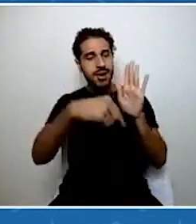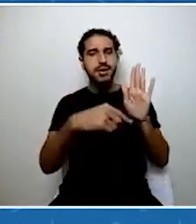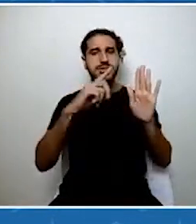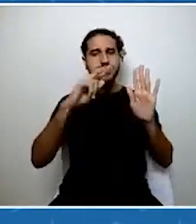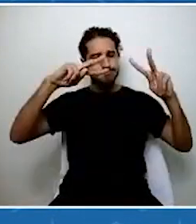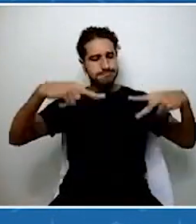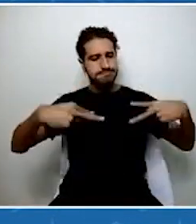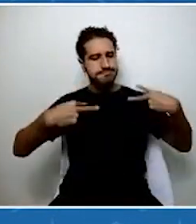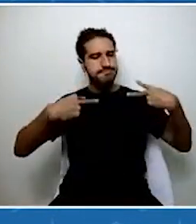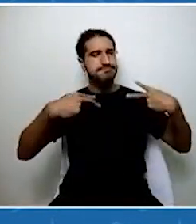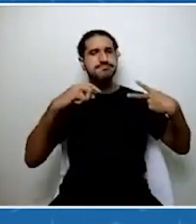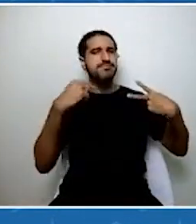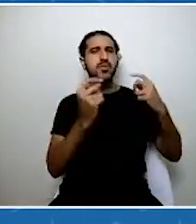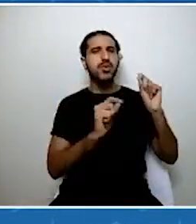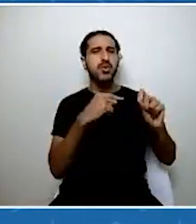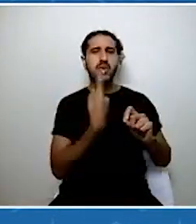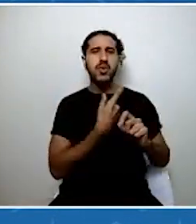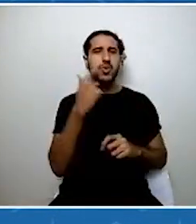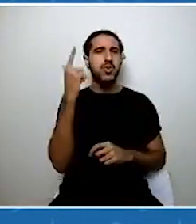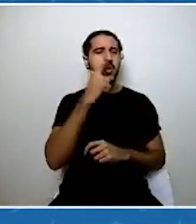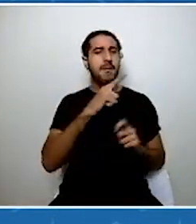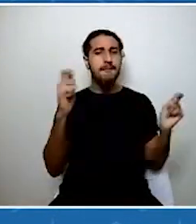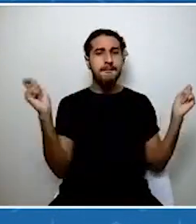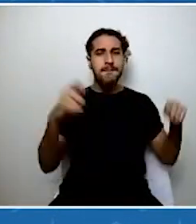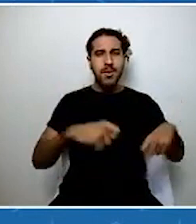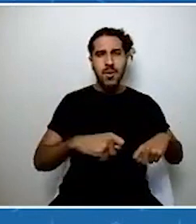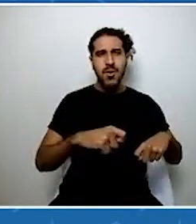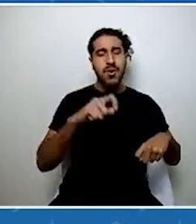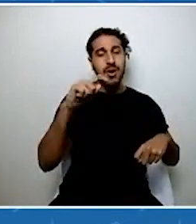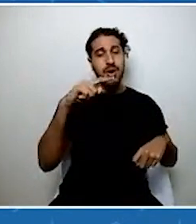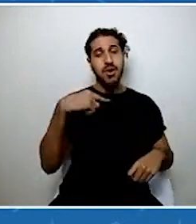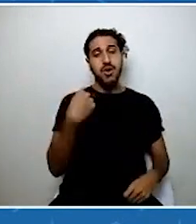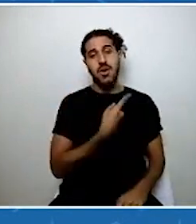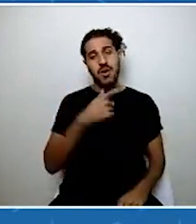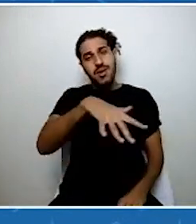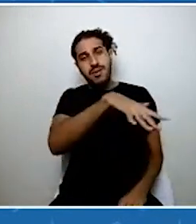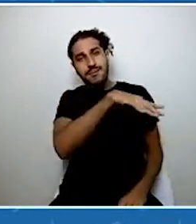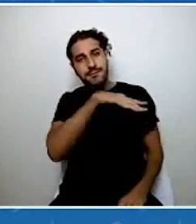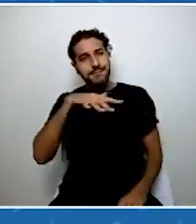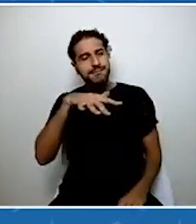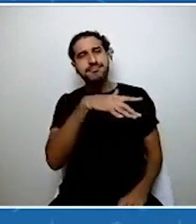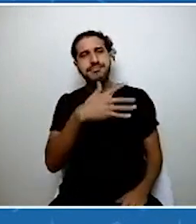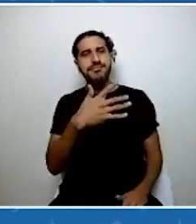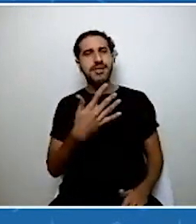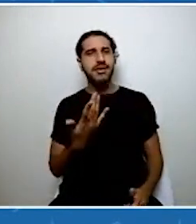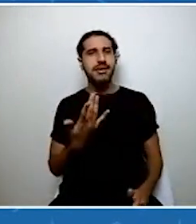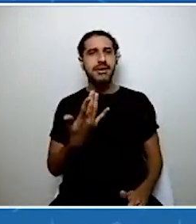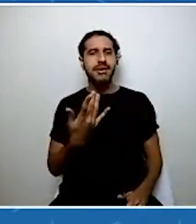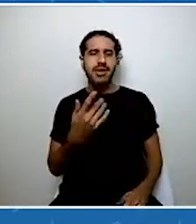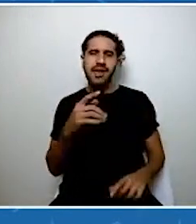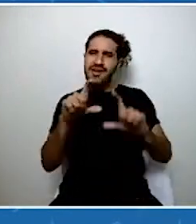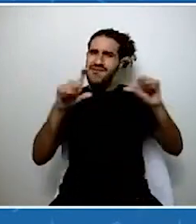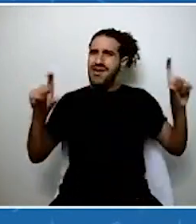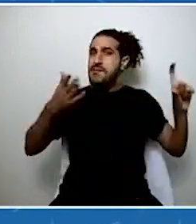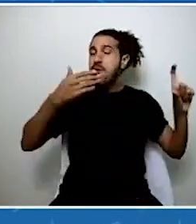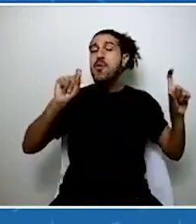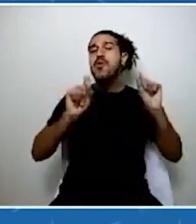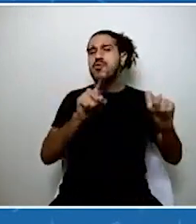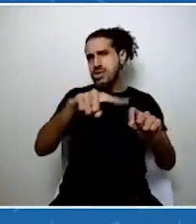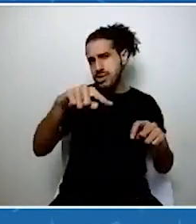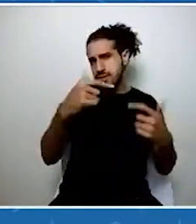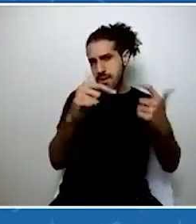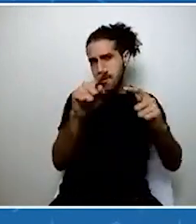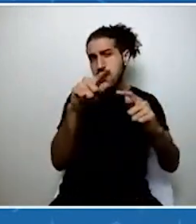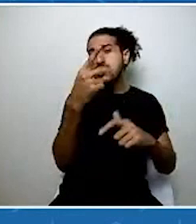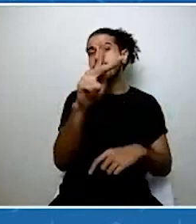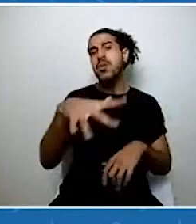consegue tornar possível no nosso ambiente. Acho que a frase melhor é o que você tem feito pelo seu ambiente.